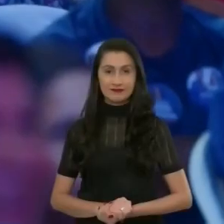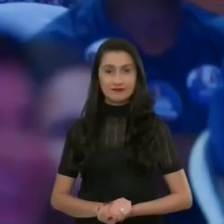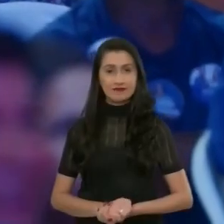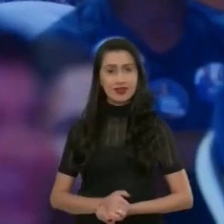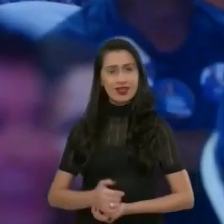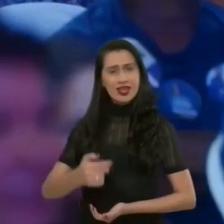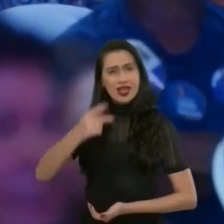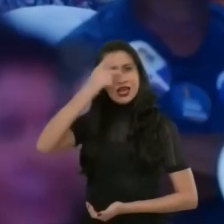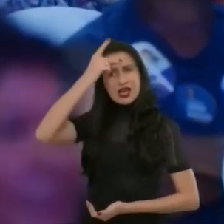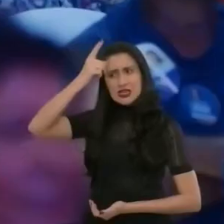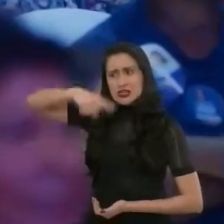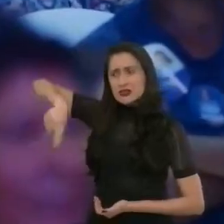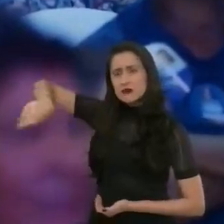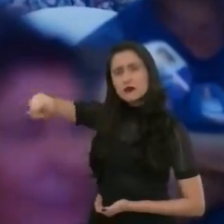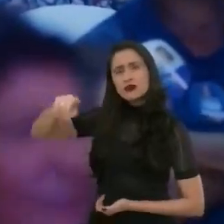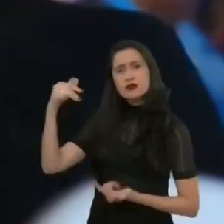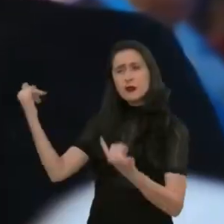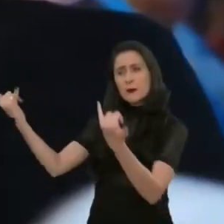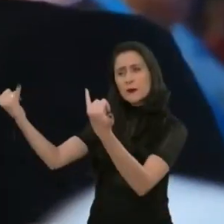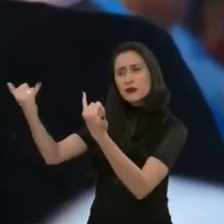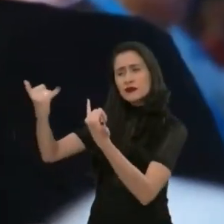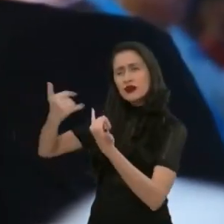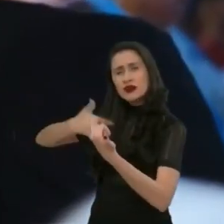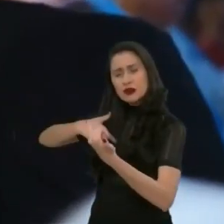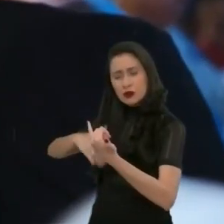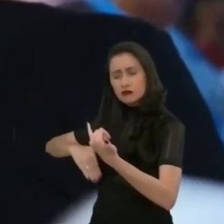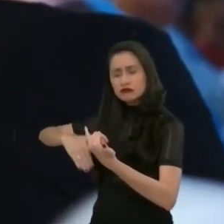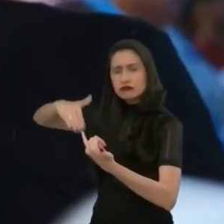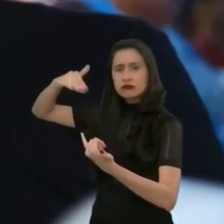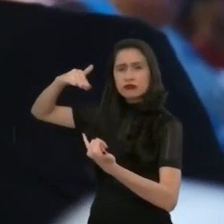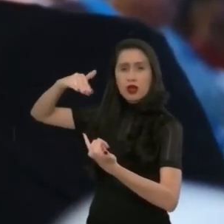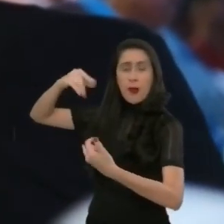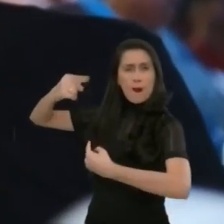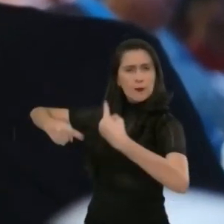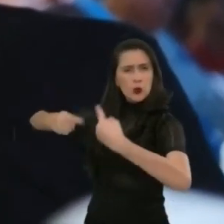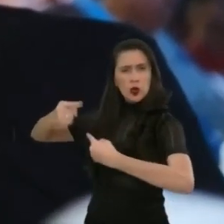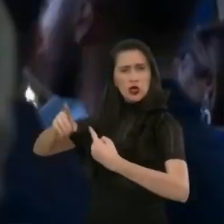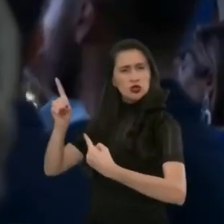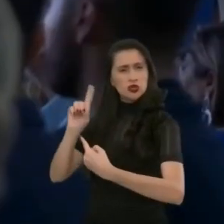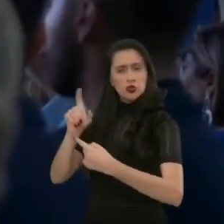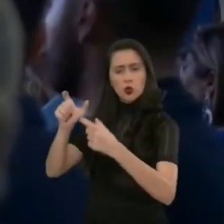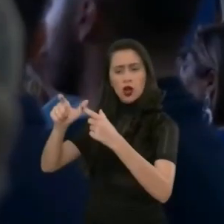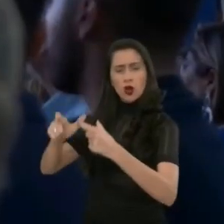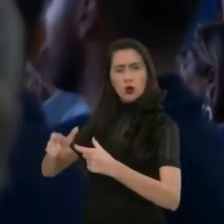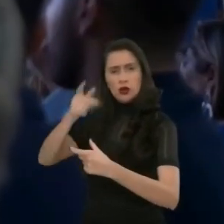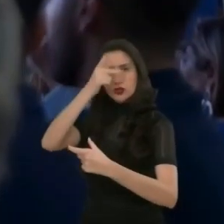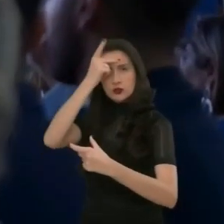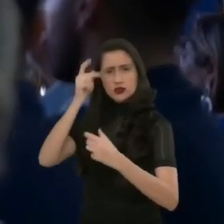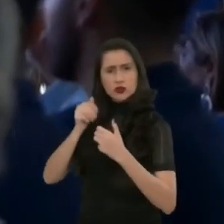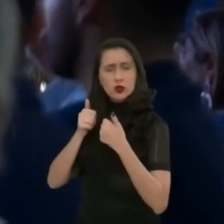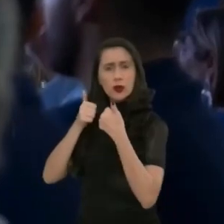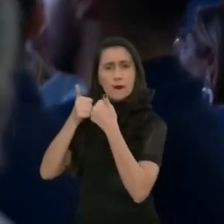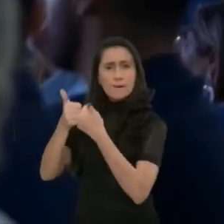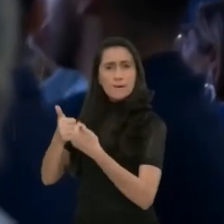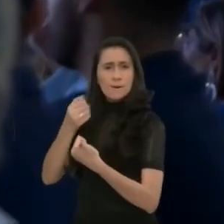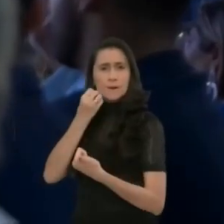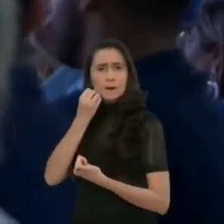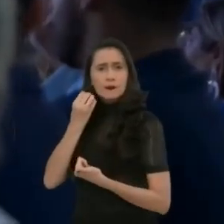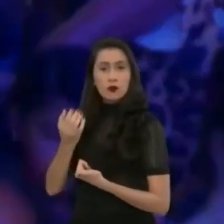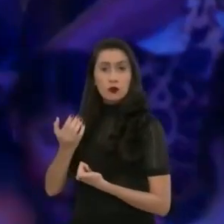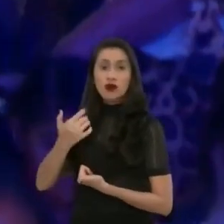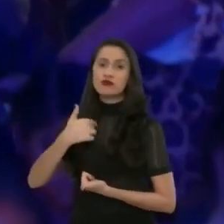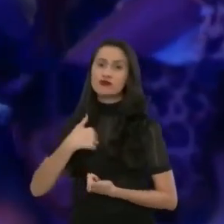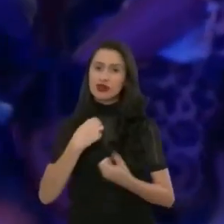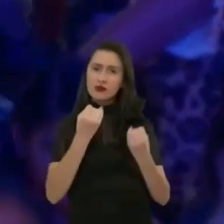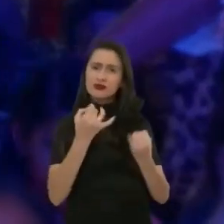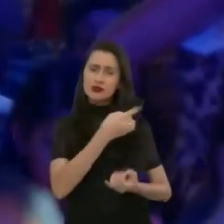Eu ouvi a minha vida inteira. Política não é local de gente de bem. E eu digo, minha gente, depois